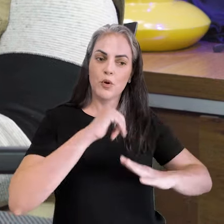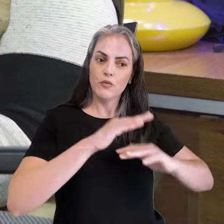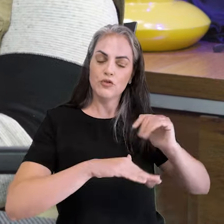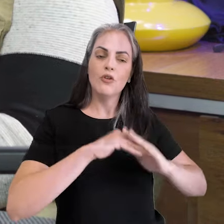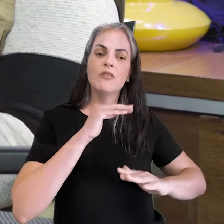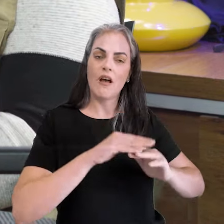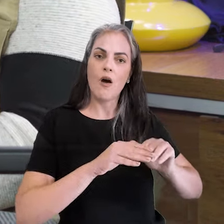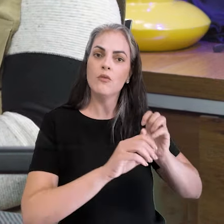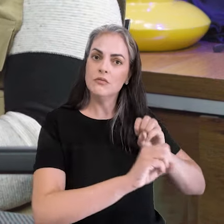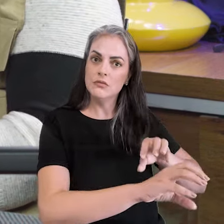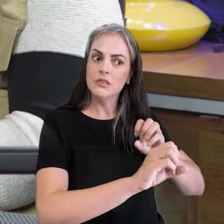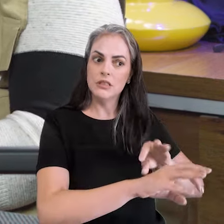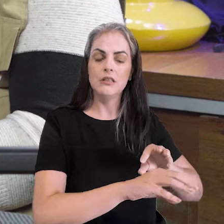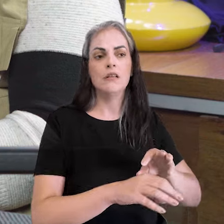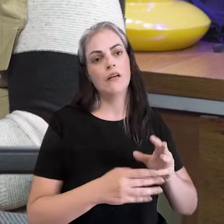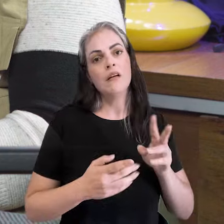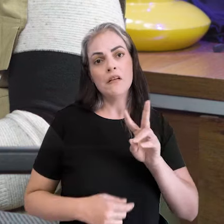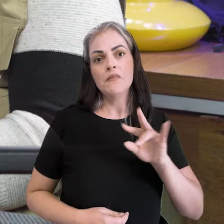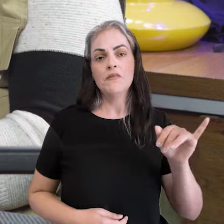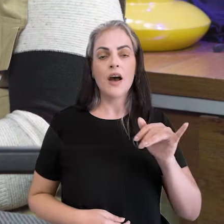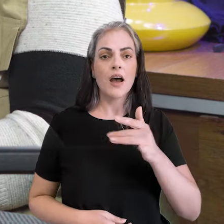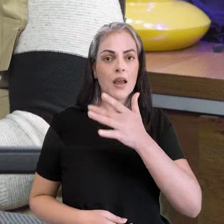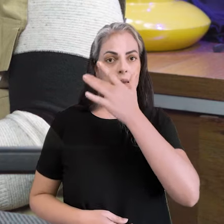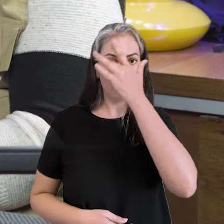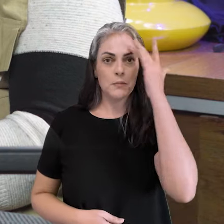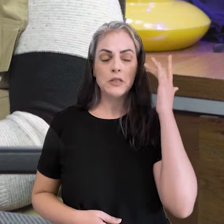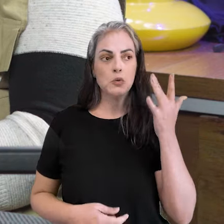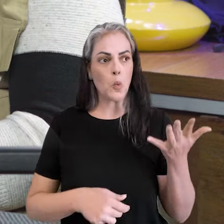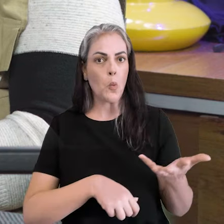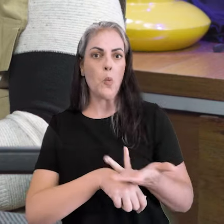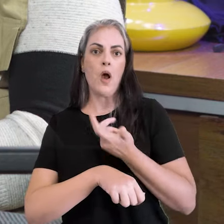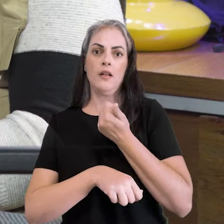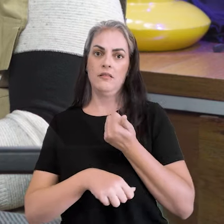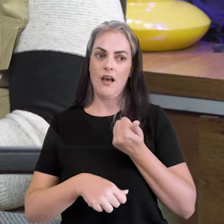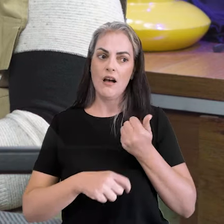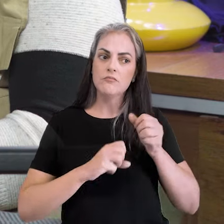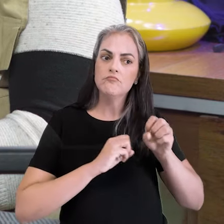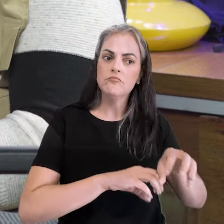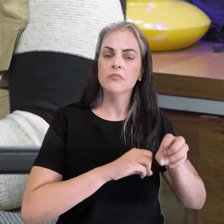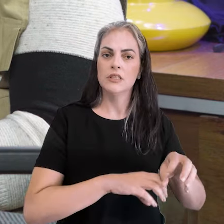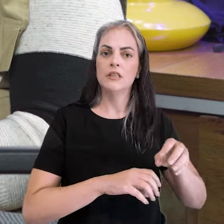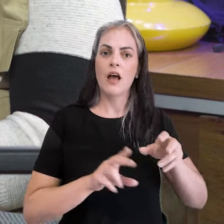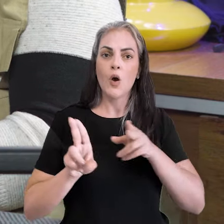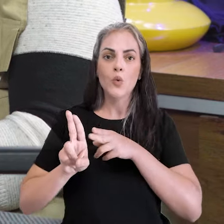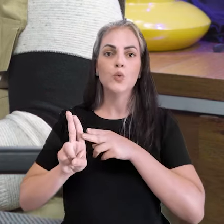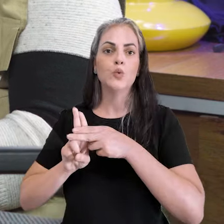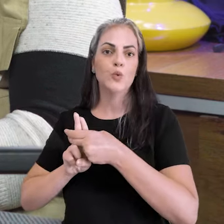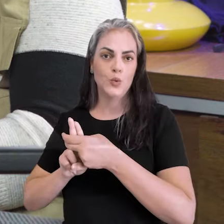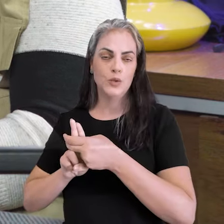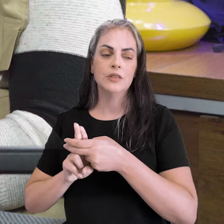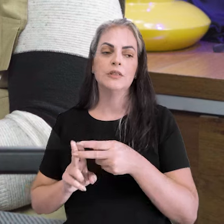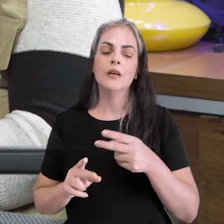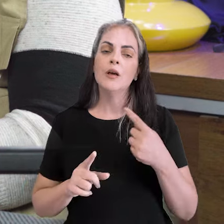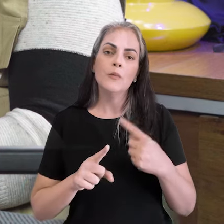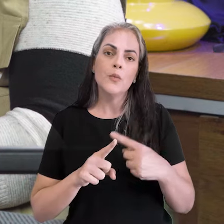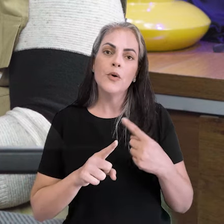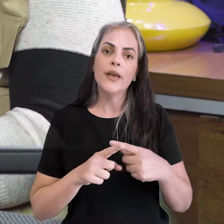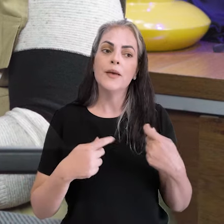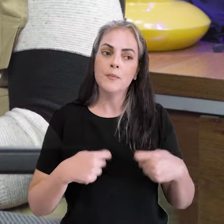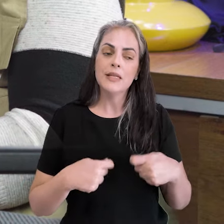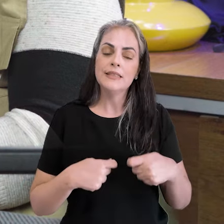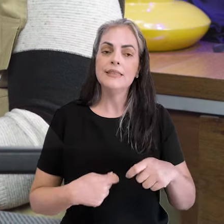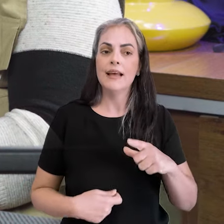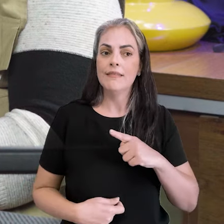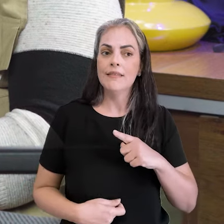Saúde com a gente, a gente poder ter trabalhadores qualificados nessa posição de educadores dentro do SUS também, na busca de buscar